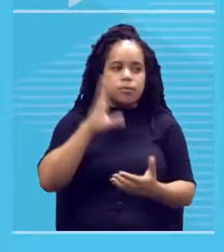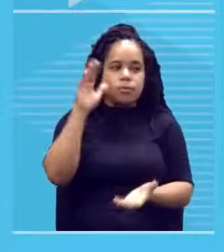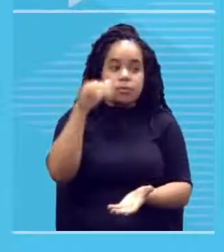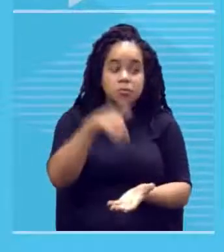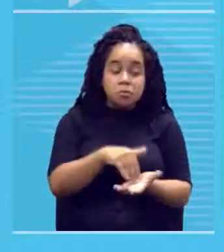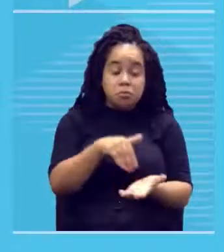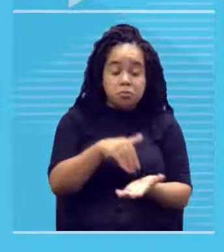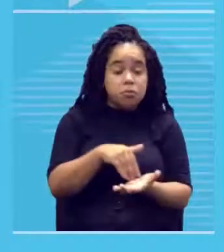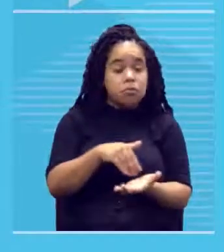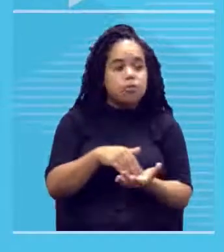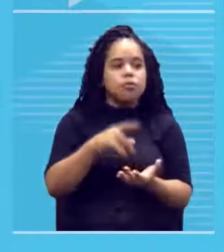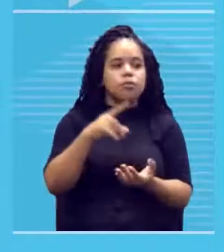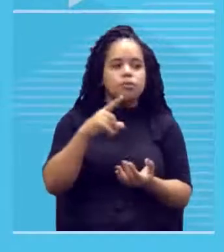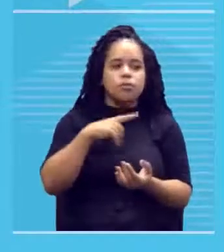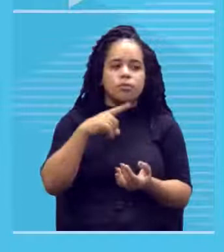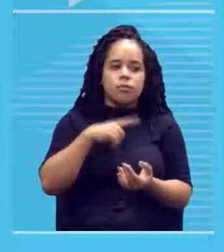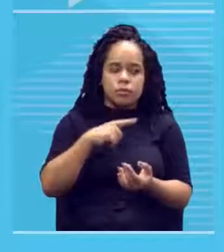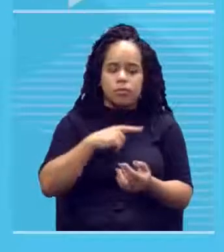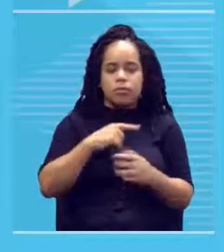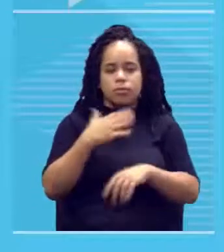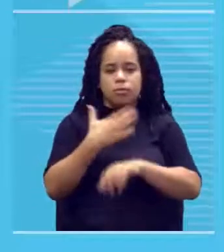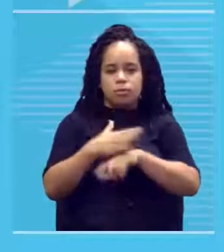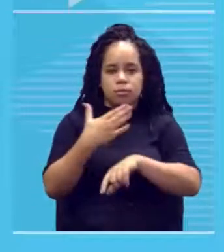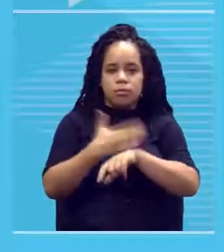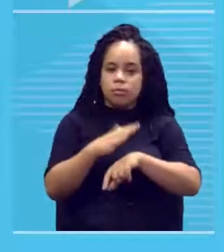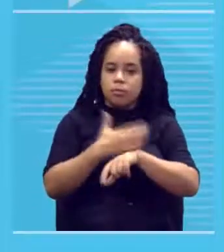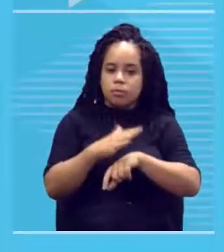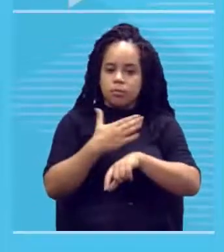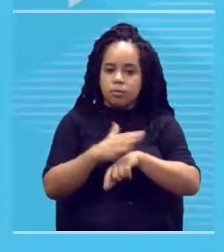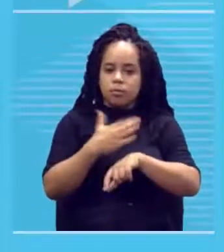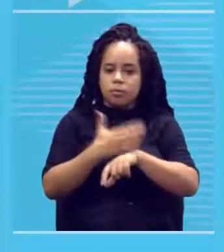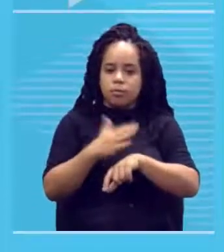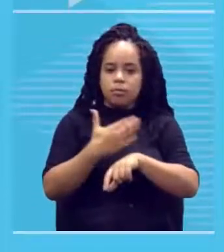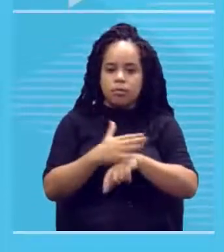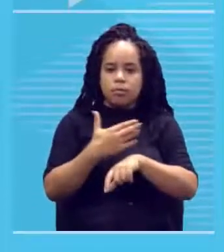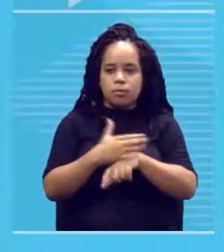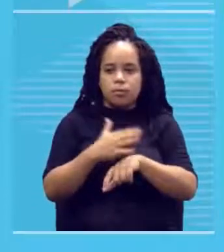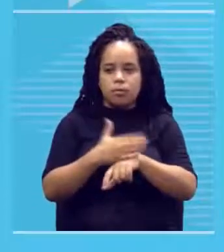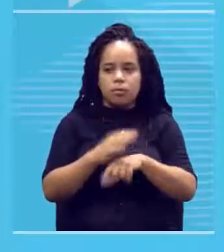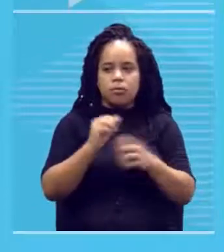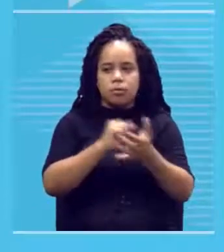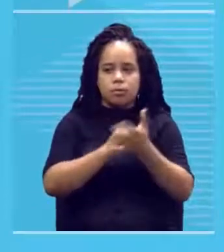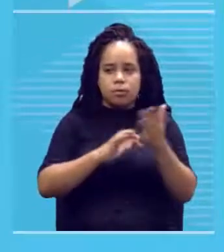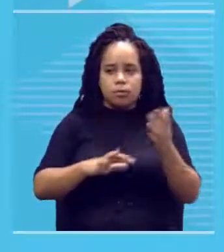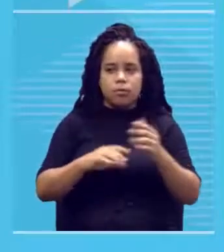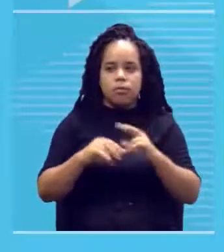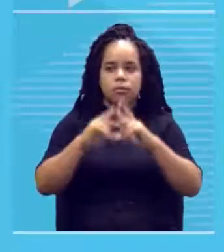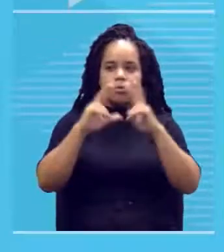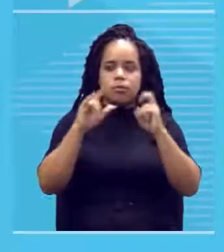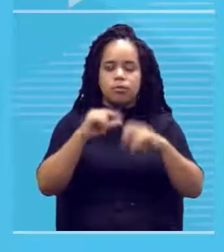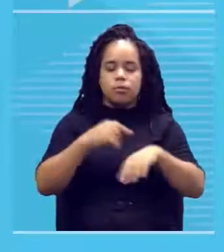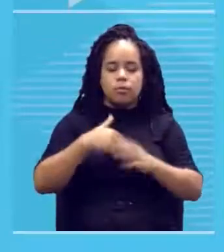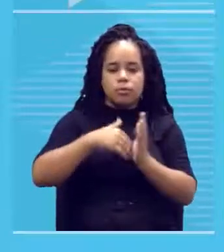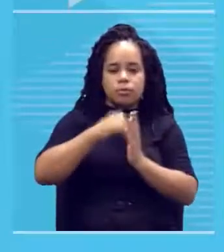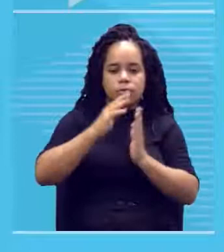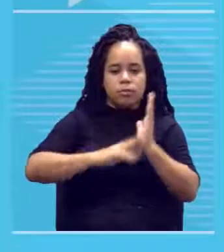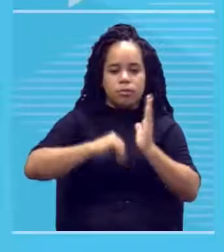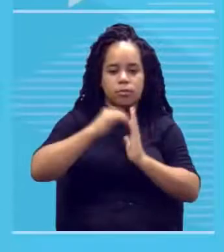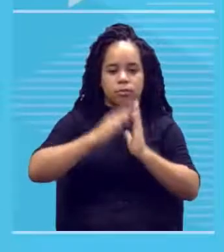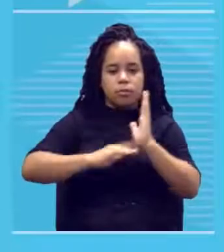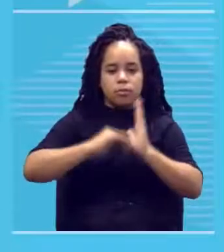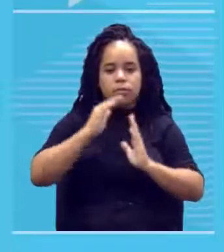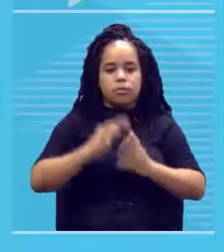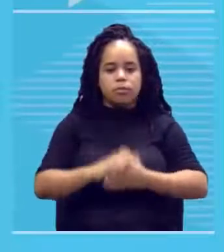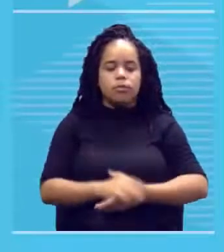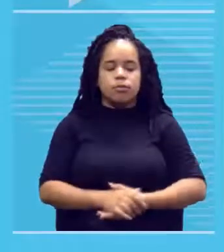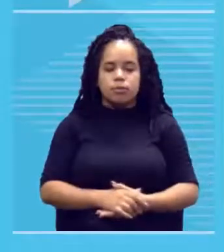vou propor para vocês uma atividade prática, uma orientação para vocês se fazer em casa com pintura aguache. Vamos lá,